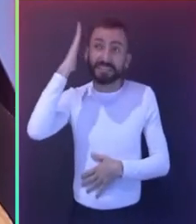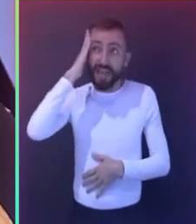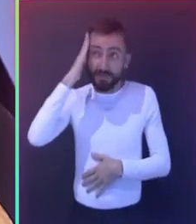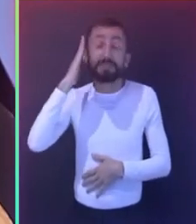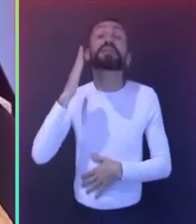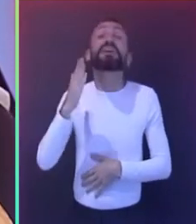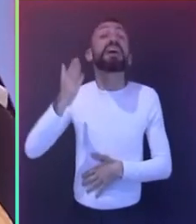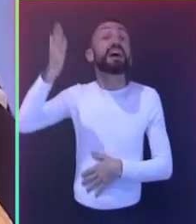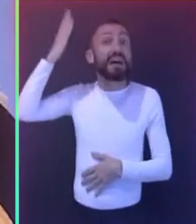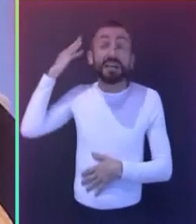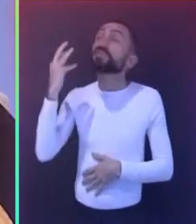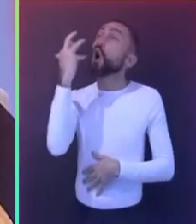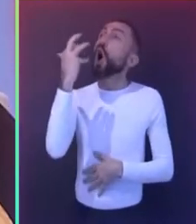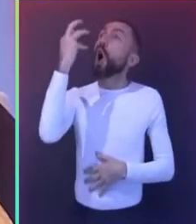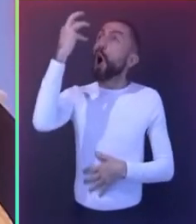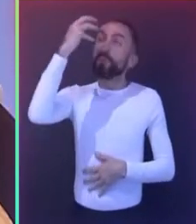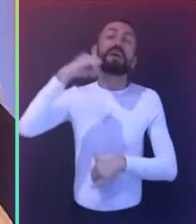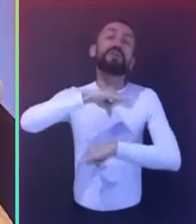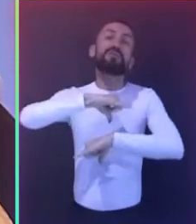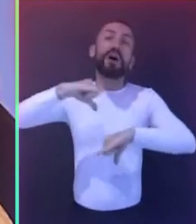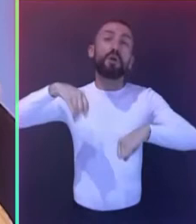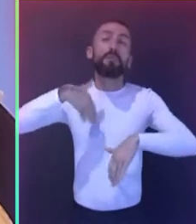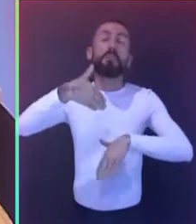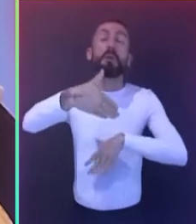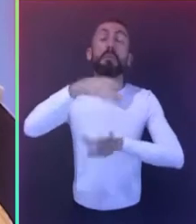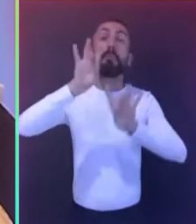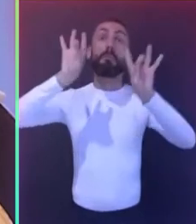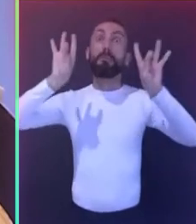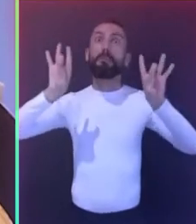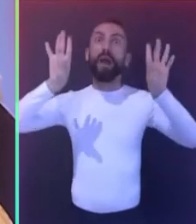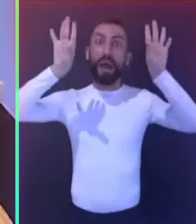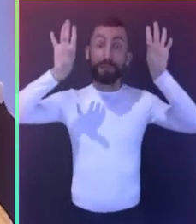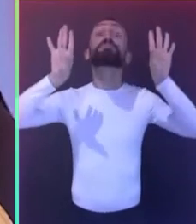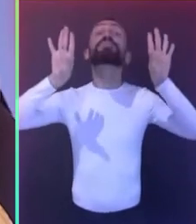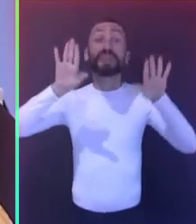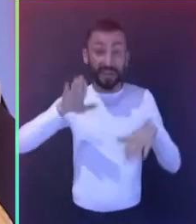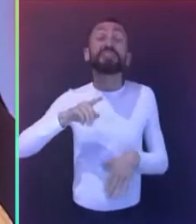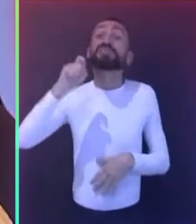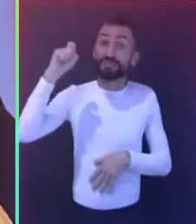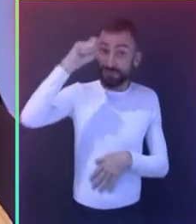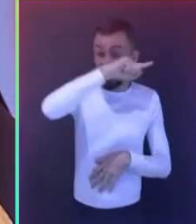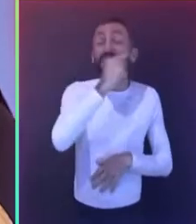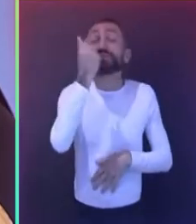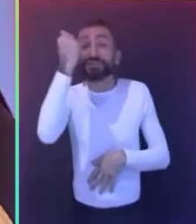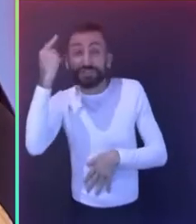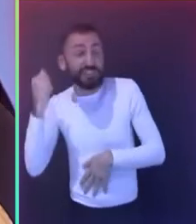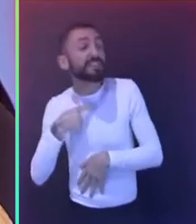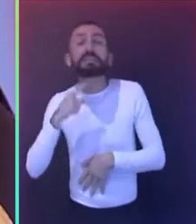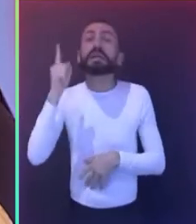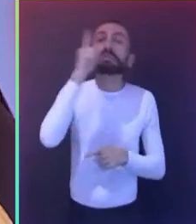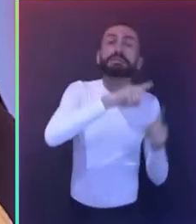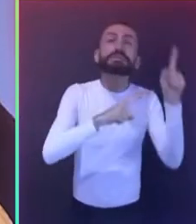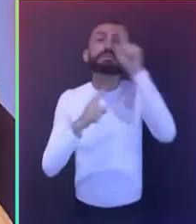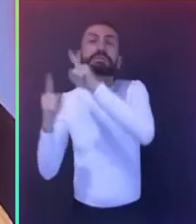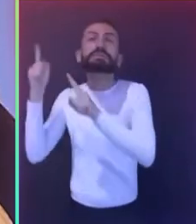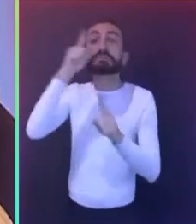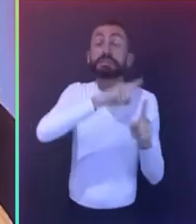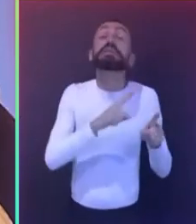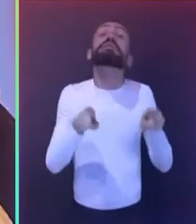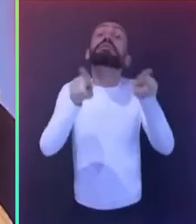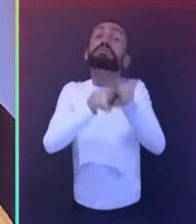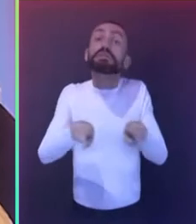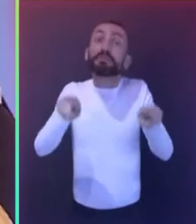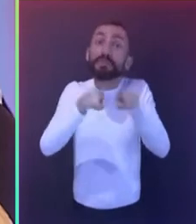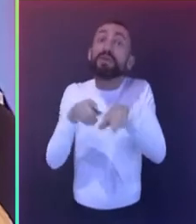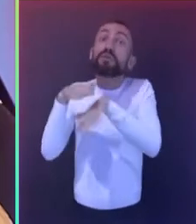profético daquela escolha. Foram muitas as dificuldades orçamentárias enfrentadas. A construção do diálogo